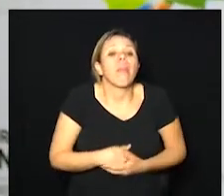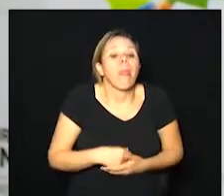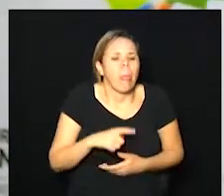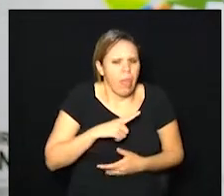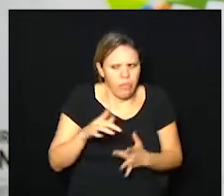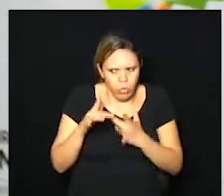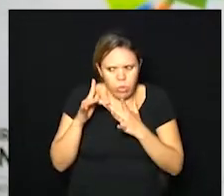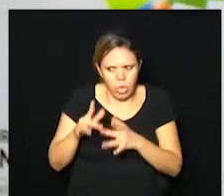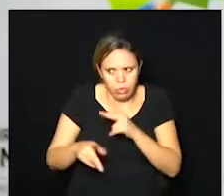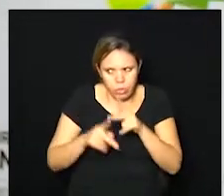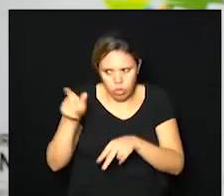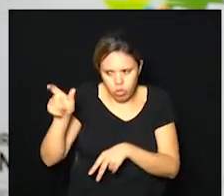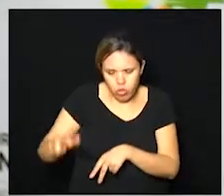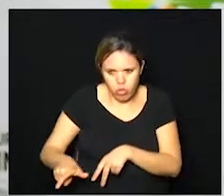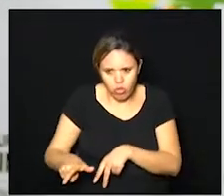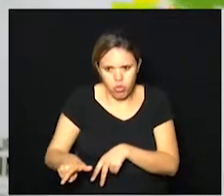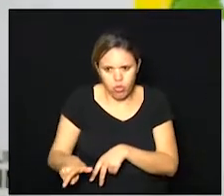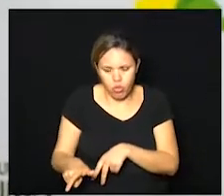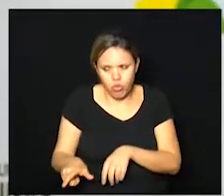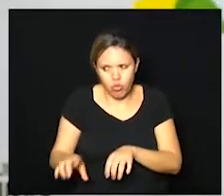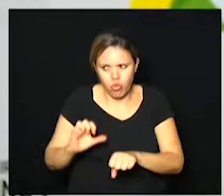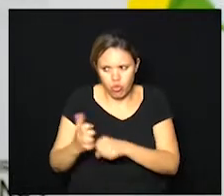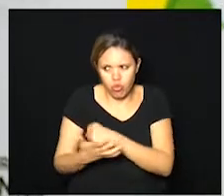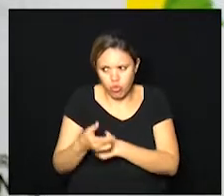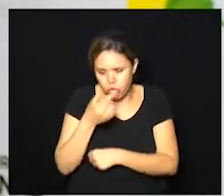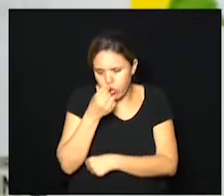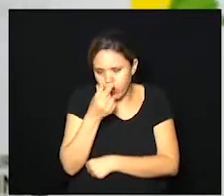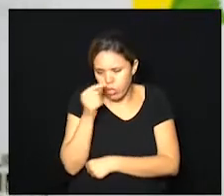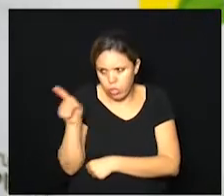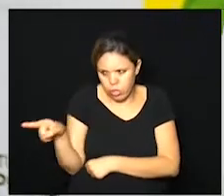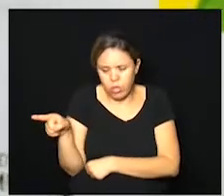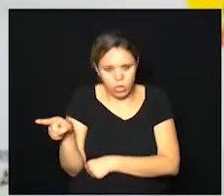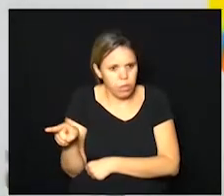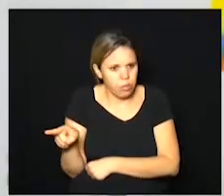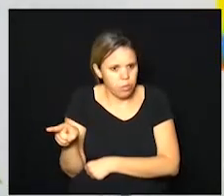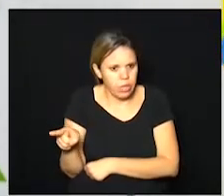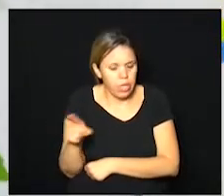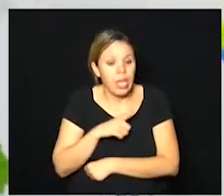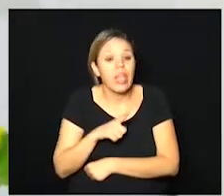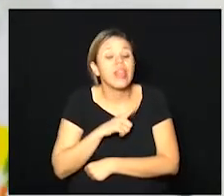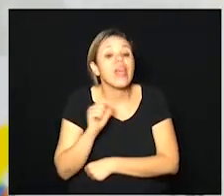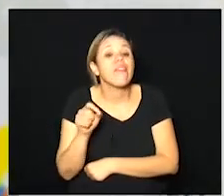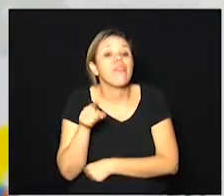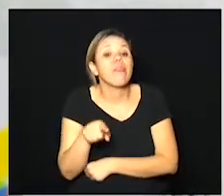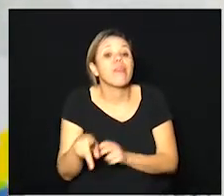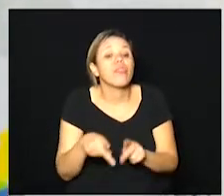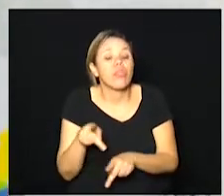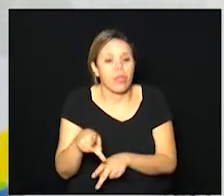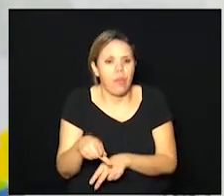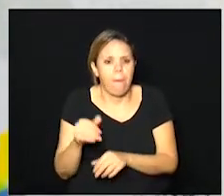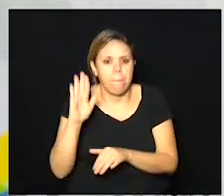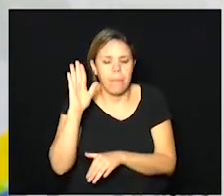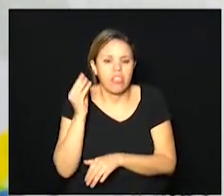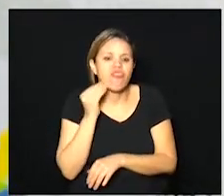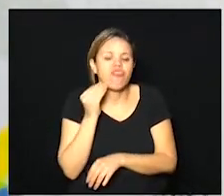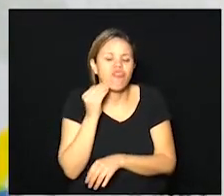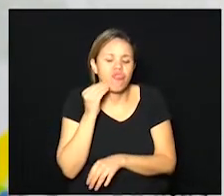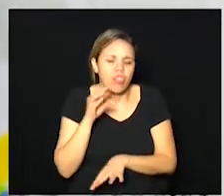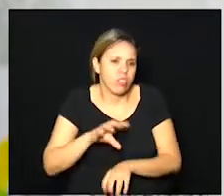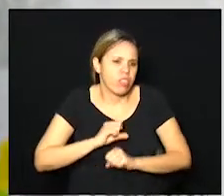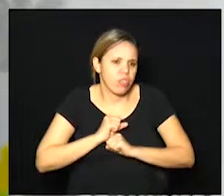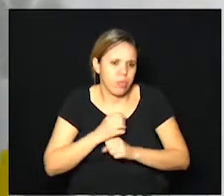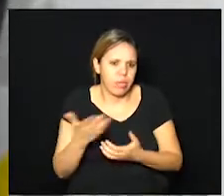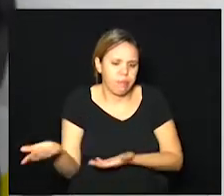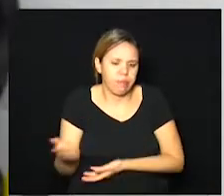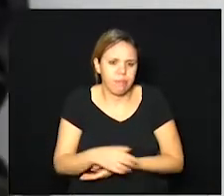teve contato com alguém que estava com sintoma de gripe então aqui olha quem teve muito mais chance de pegar é isso